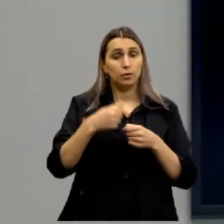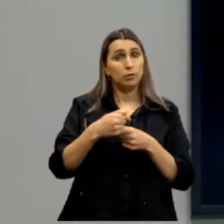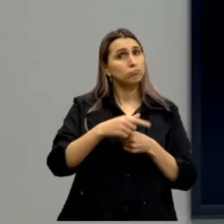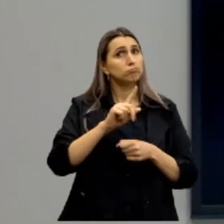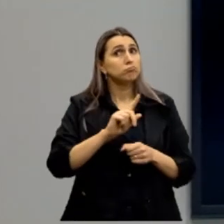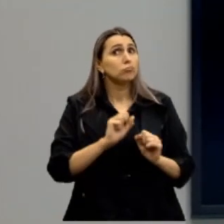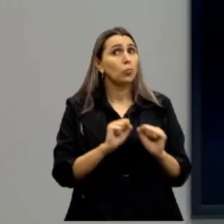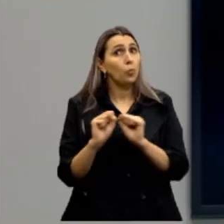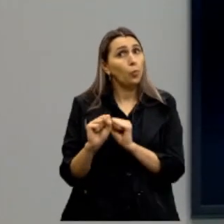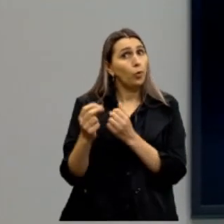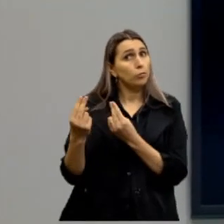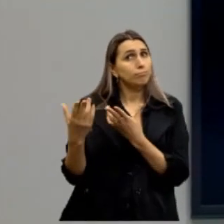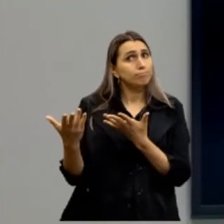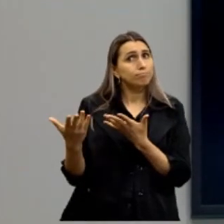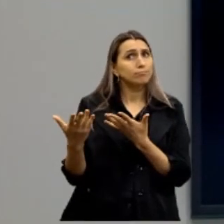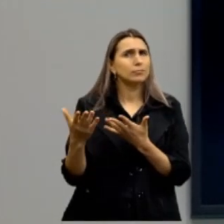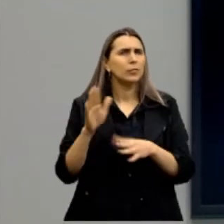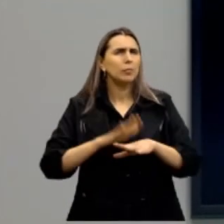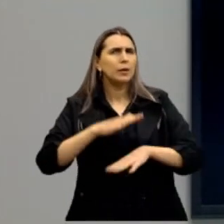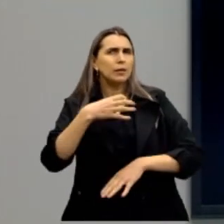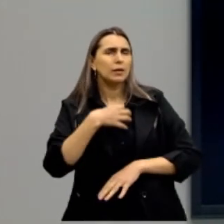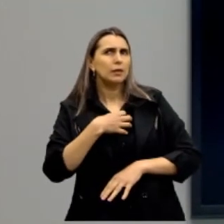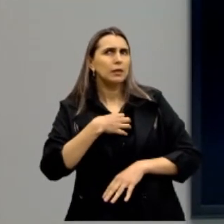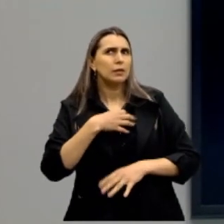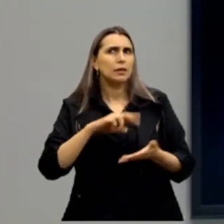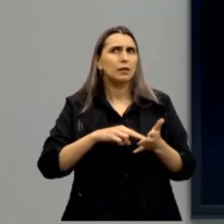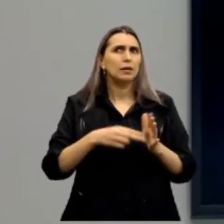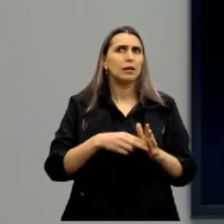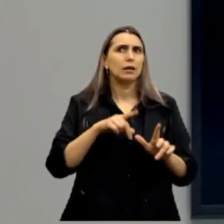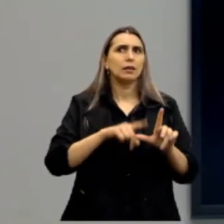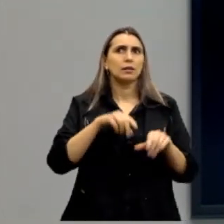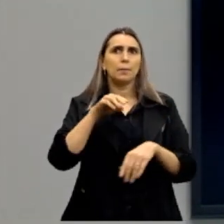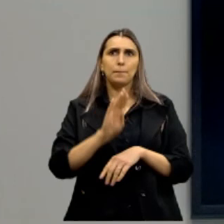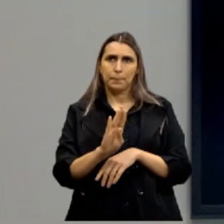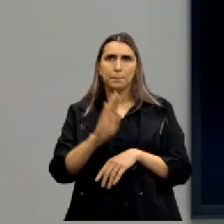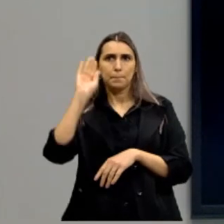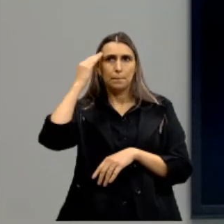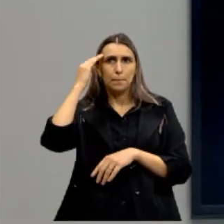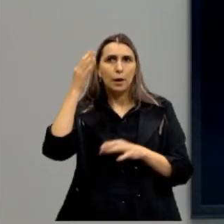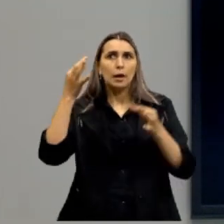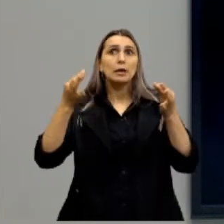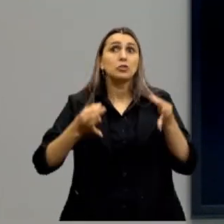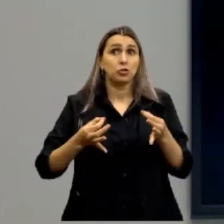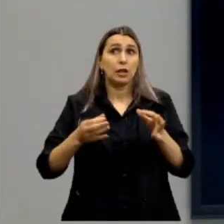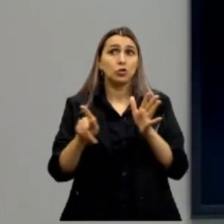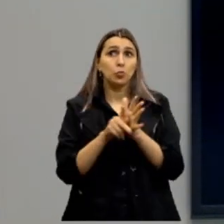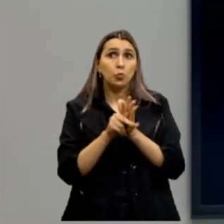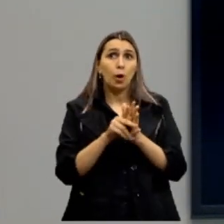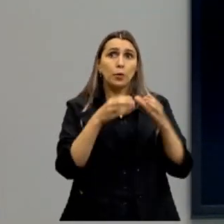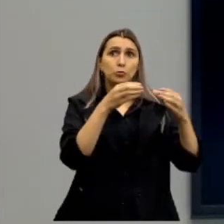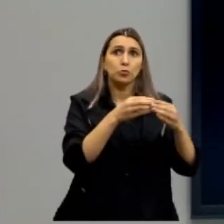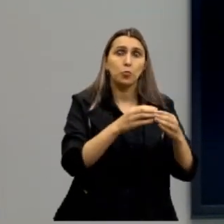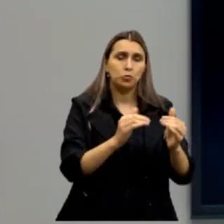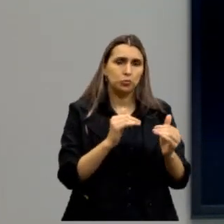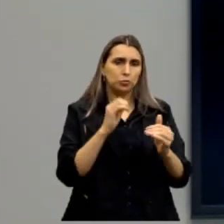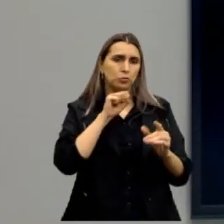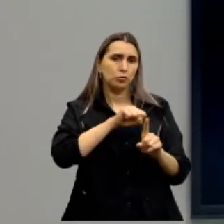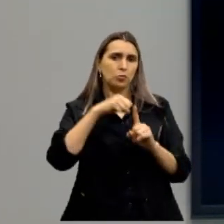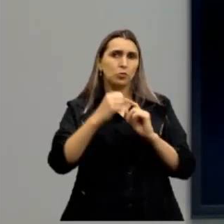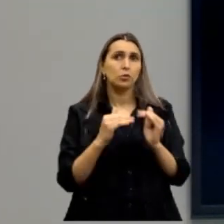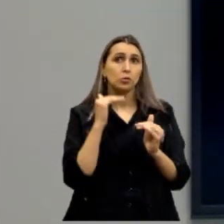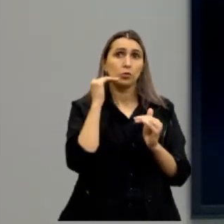Também pode parecer, mas o que faz mais sentido é a letra B, galera, era entendida como uma dignidade própria dos grupos